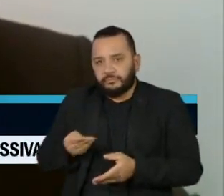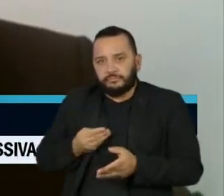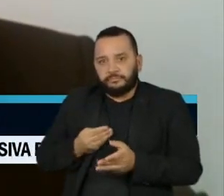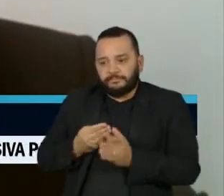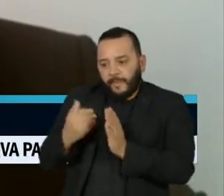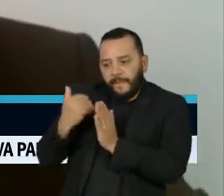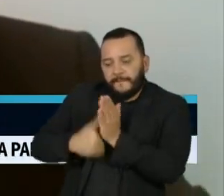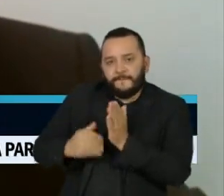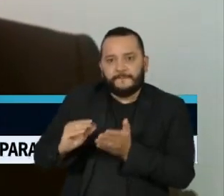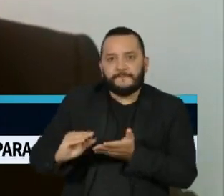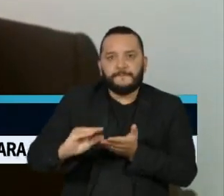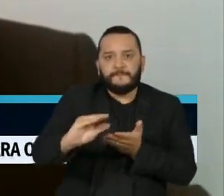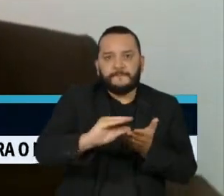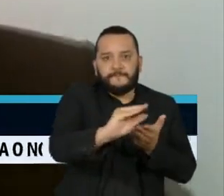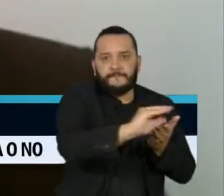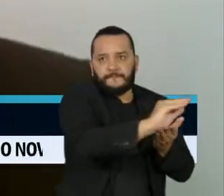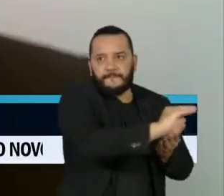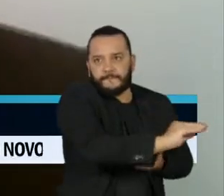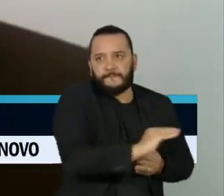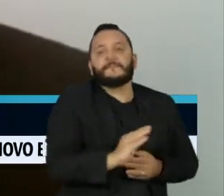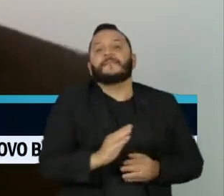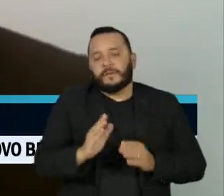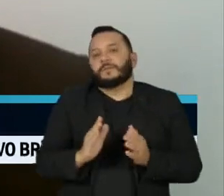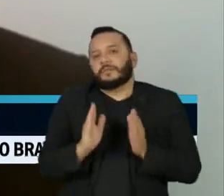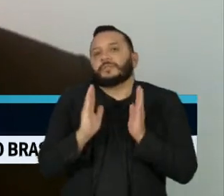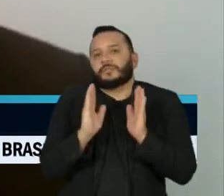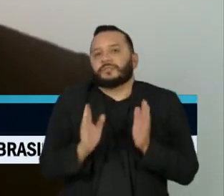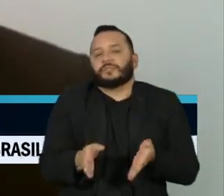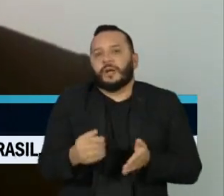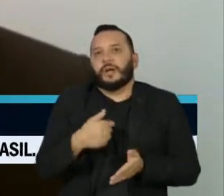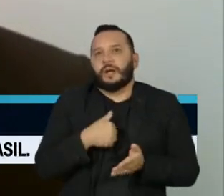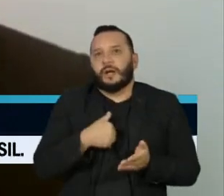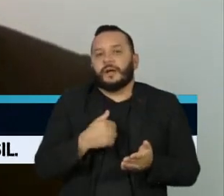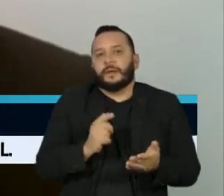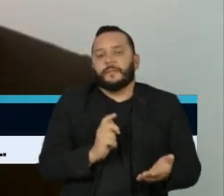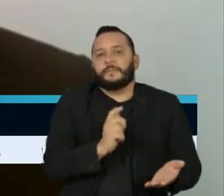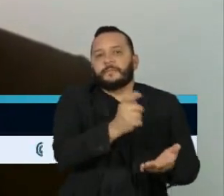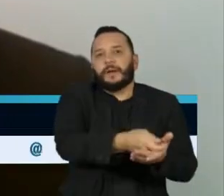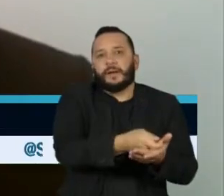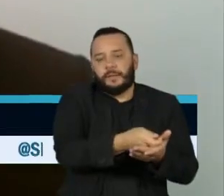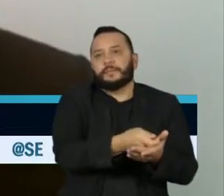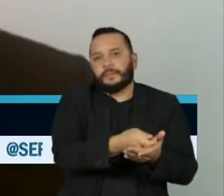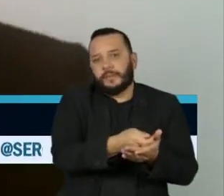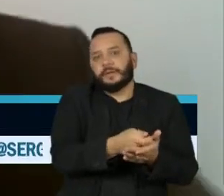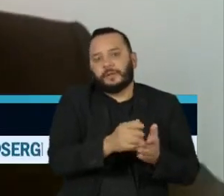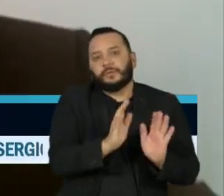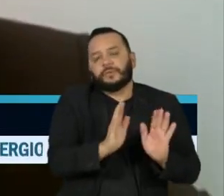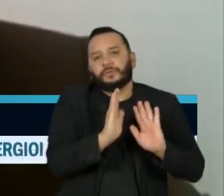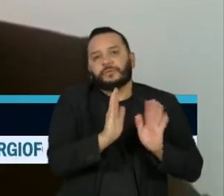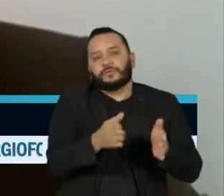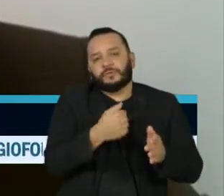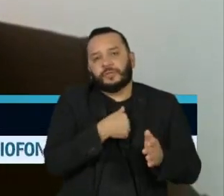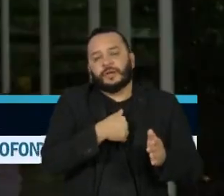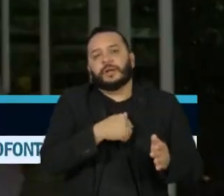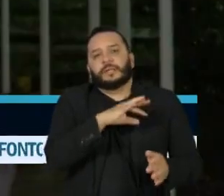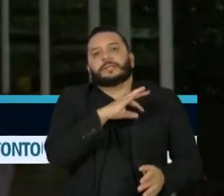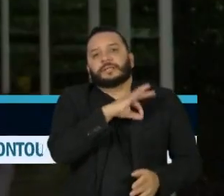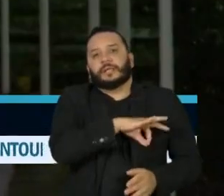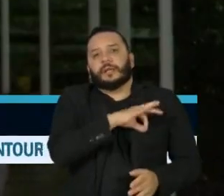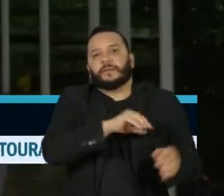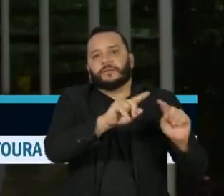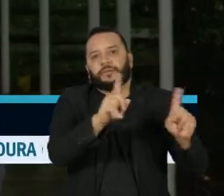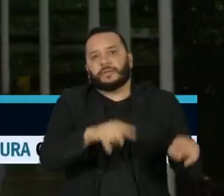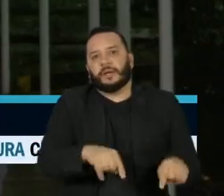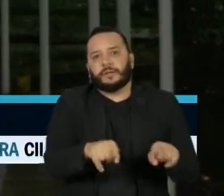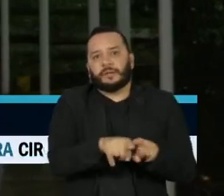deposite ou se entregue em mãos para quebrar esse nexo entre o pagamento da casa legislativa e a transferência direta. A